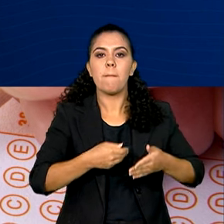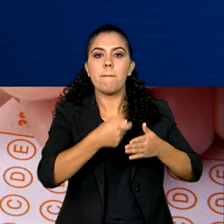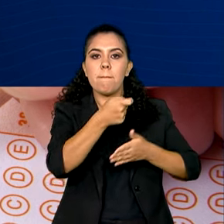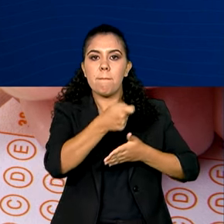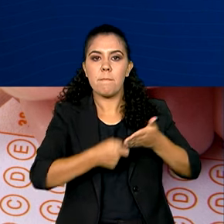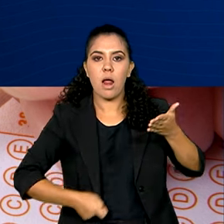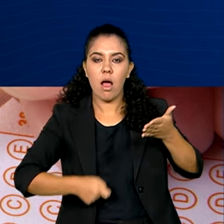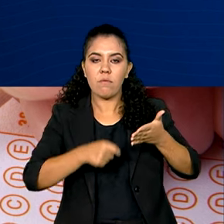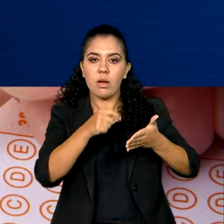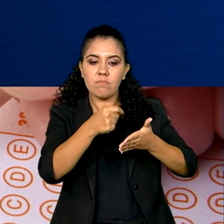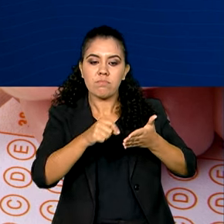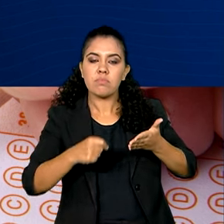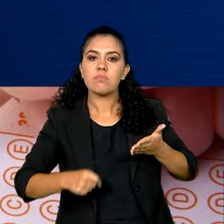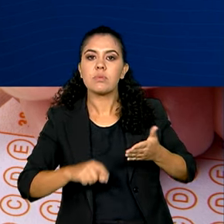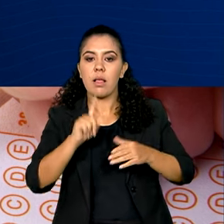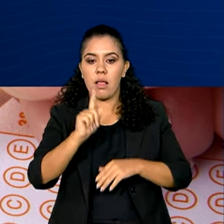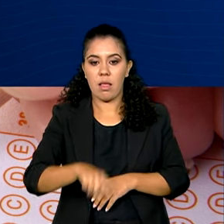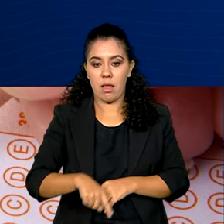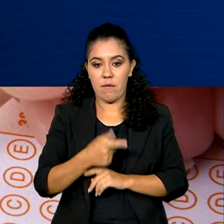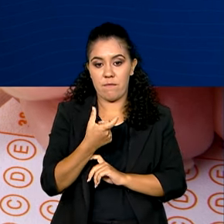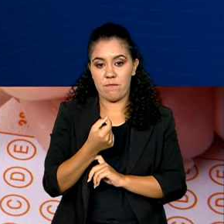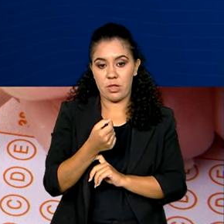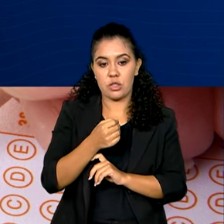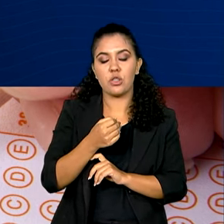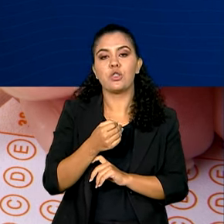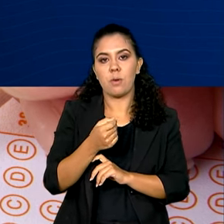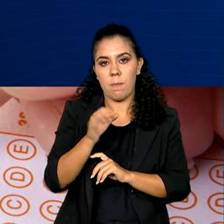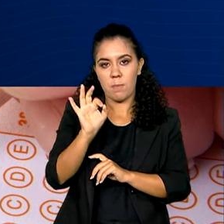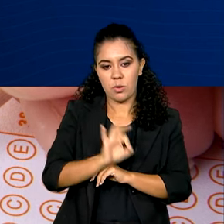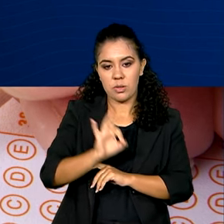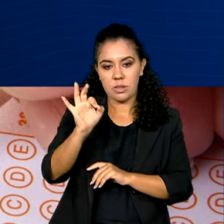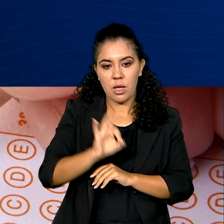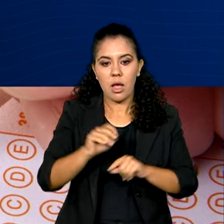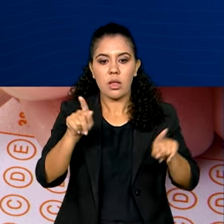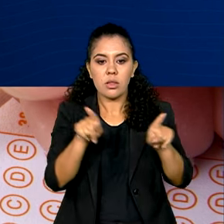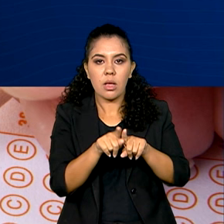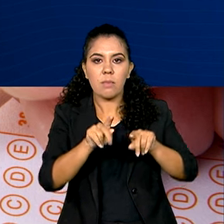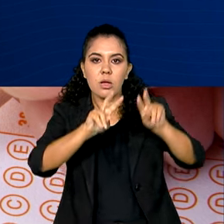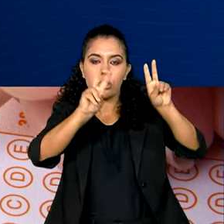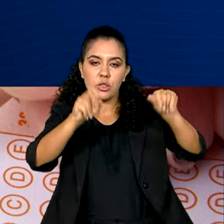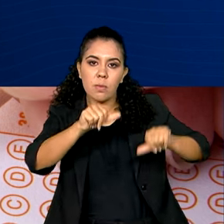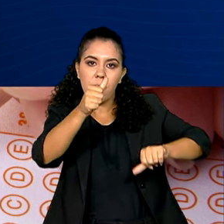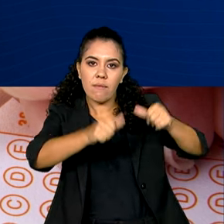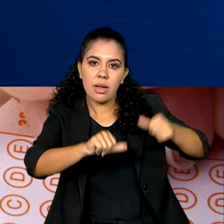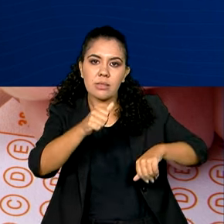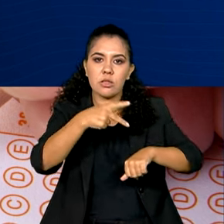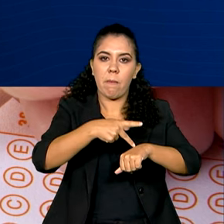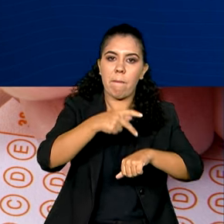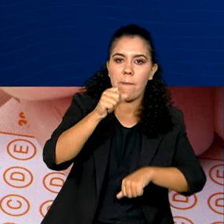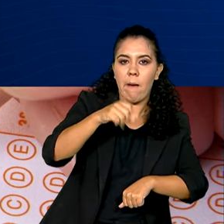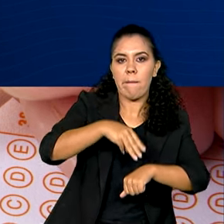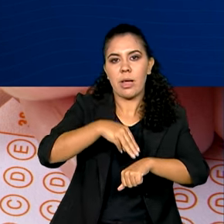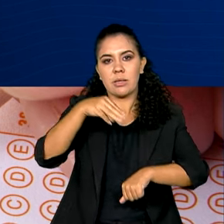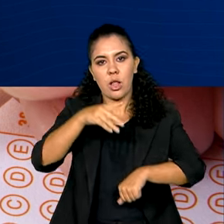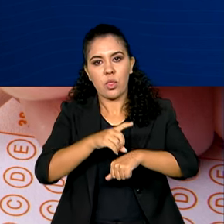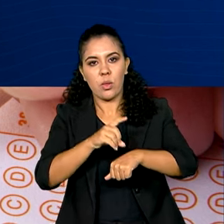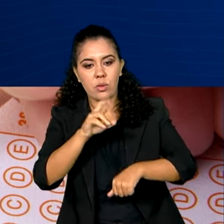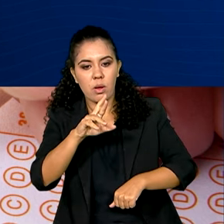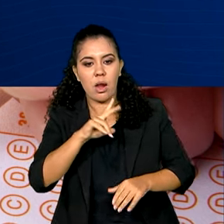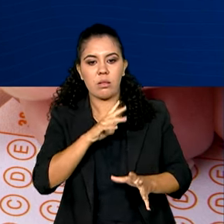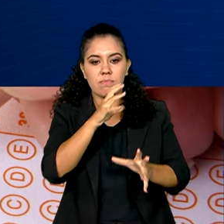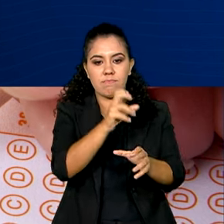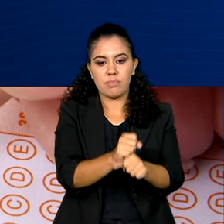20%. A prova de título terá o valor de 5% a 10% na nota